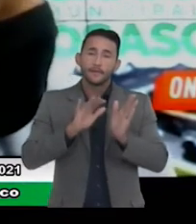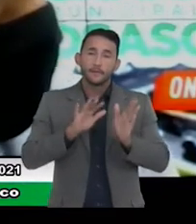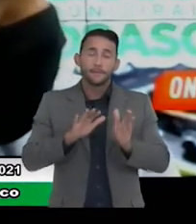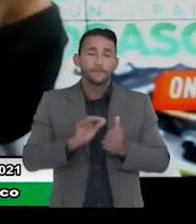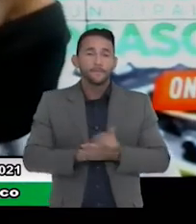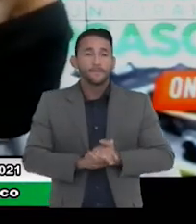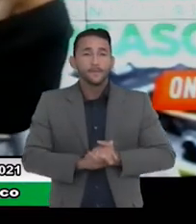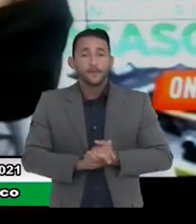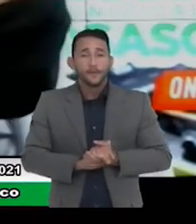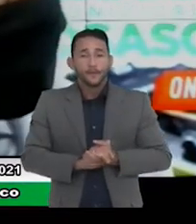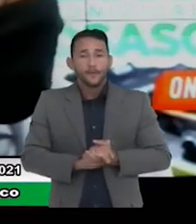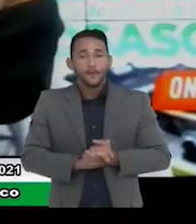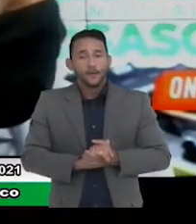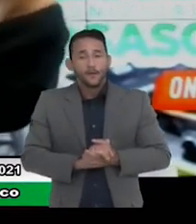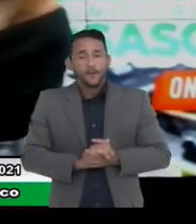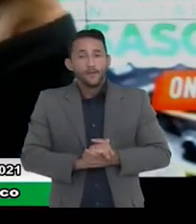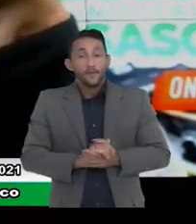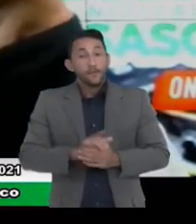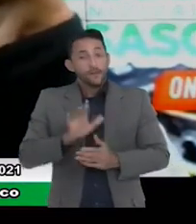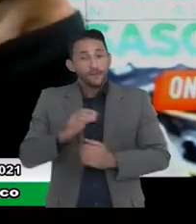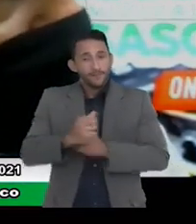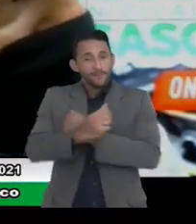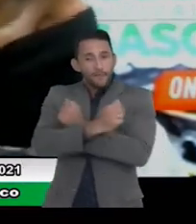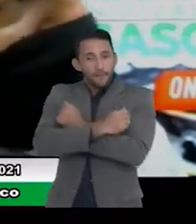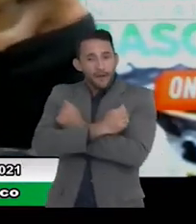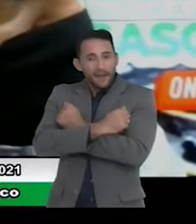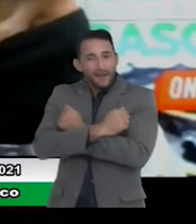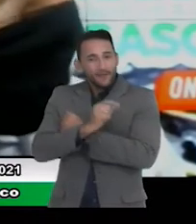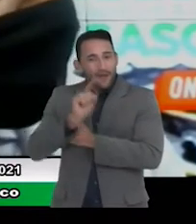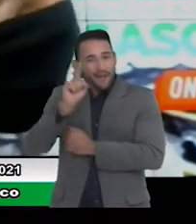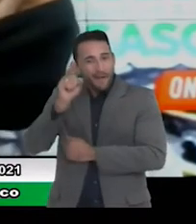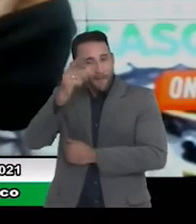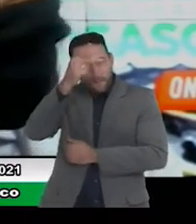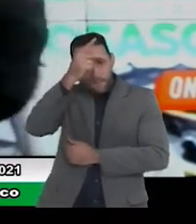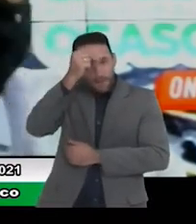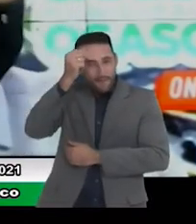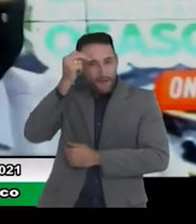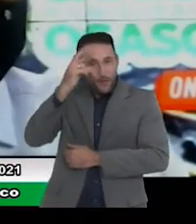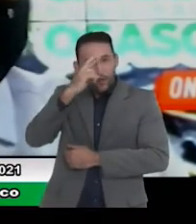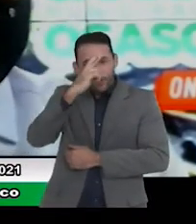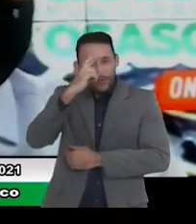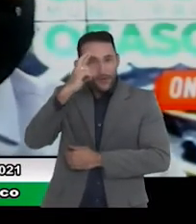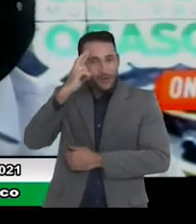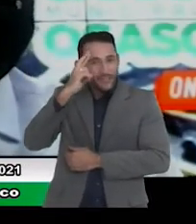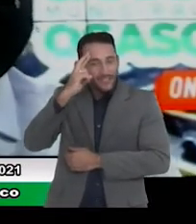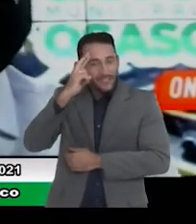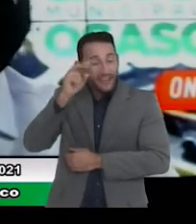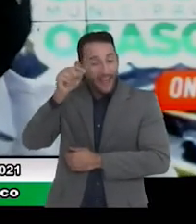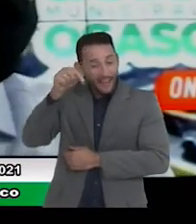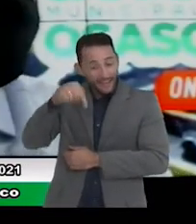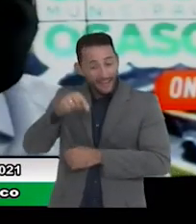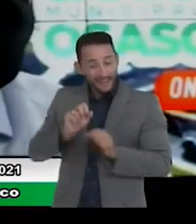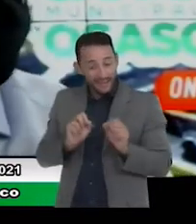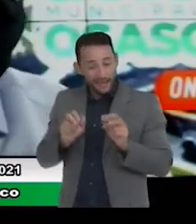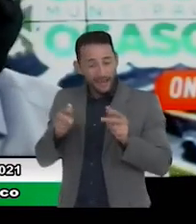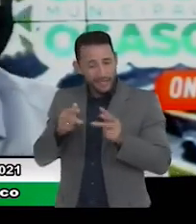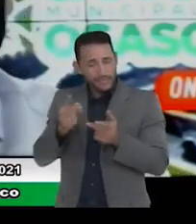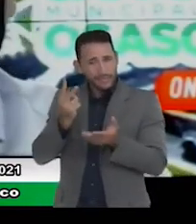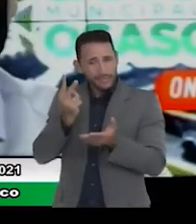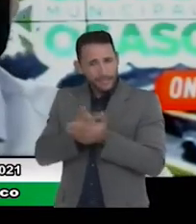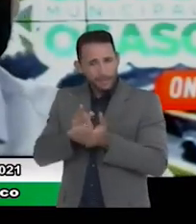que você leve um abraço ao nosso prefeito né fala para ele que a casa aqui sempre está